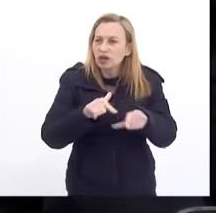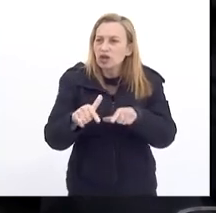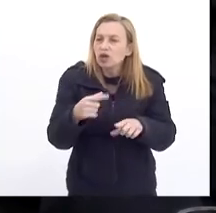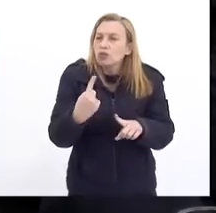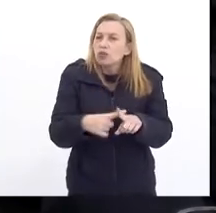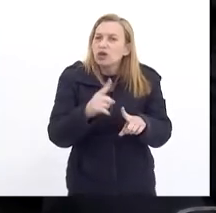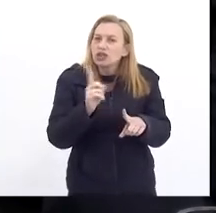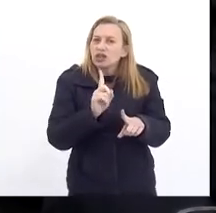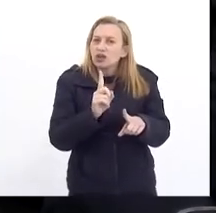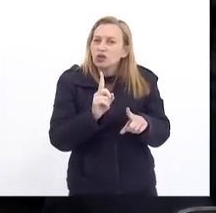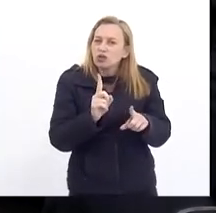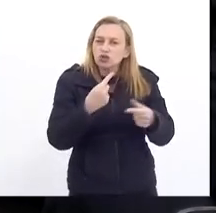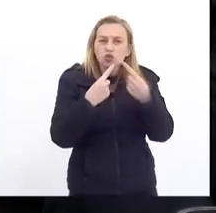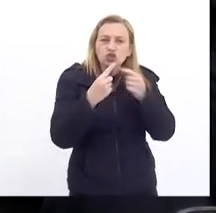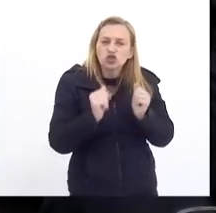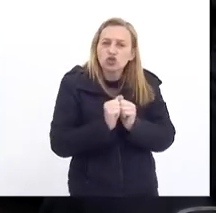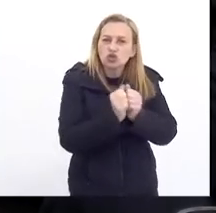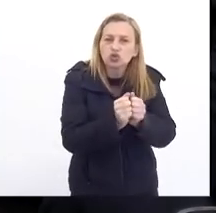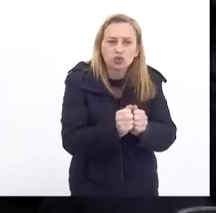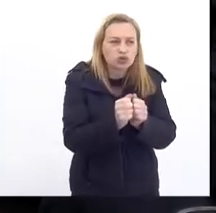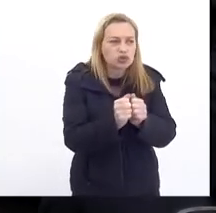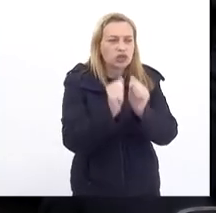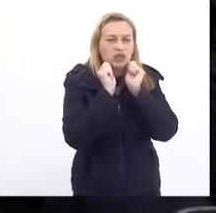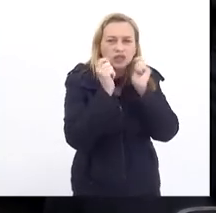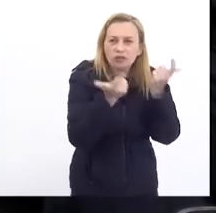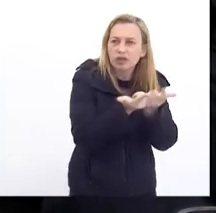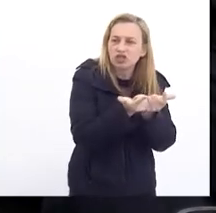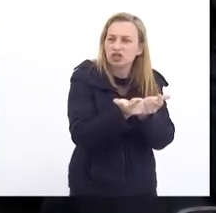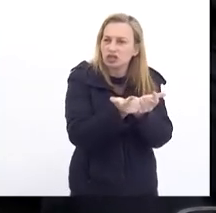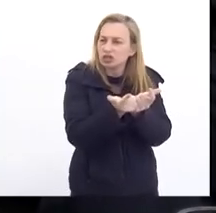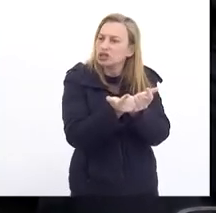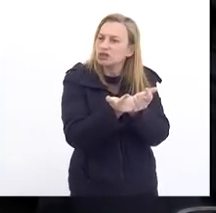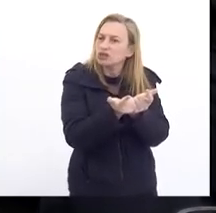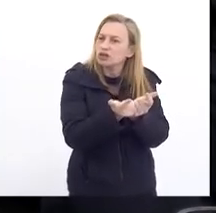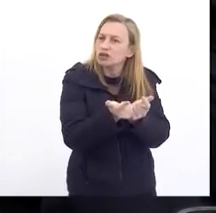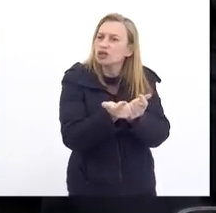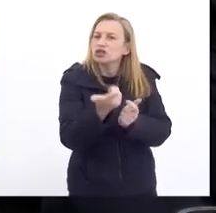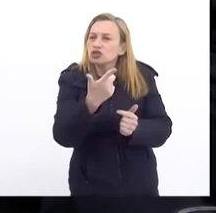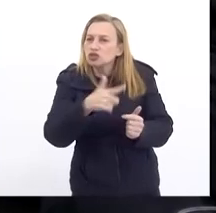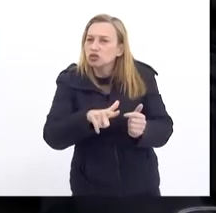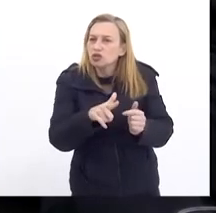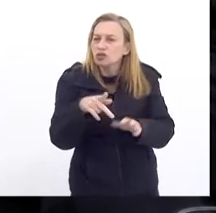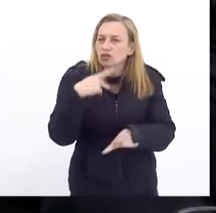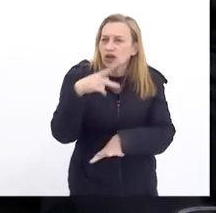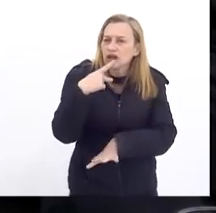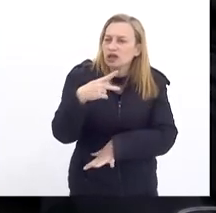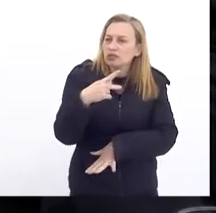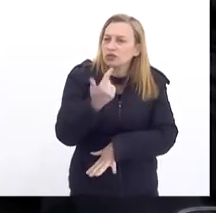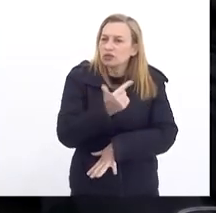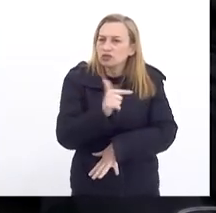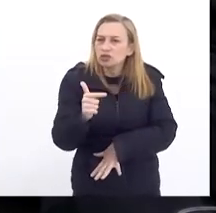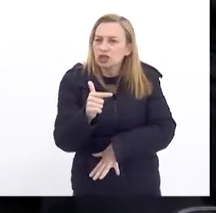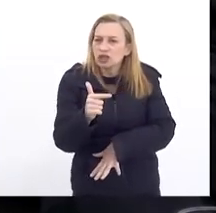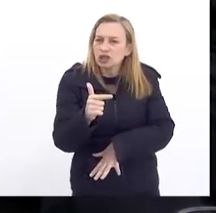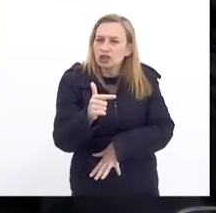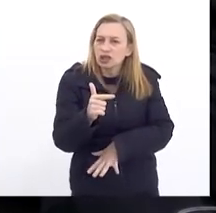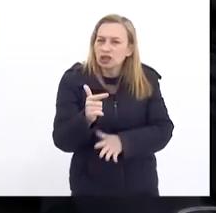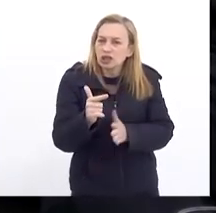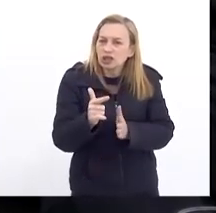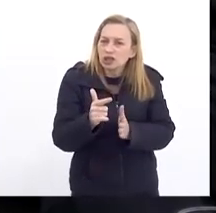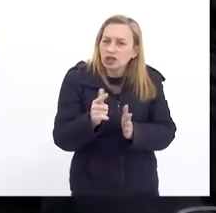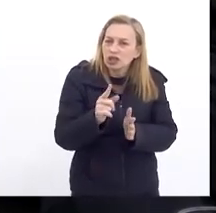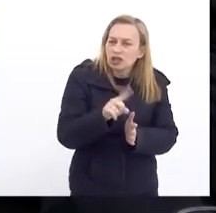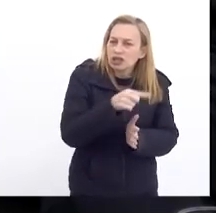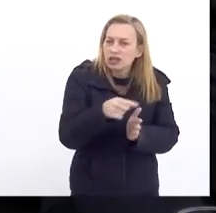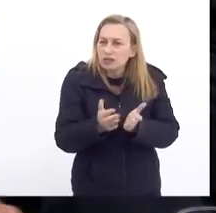matéria Junto E trazermos Para a Assembleia Legislativa Mais uma vez Ressaltando Que não teria Renúncia de arrecadação E